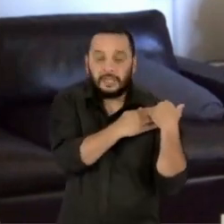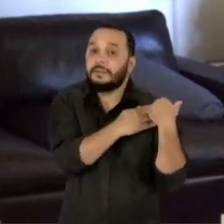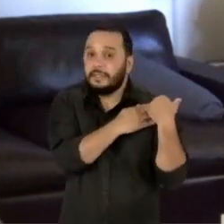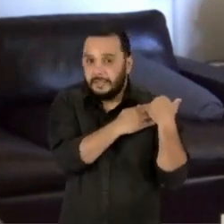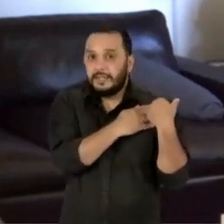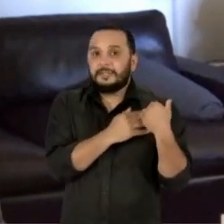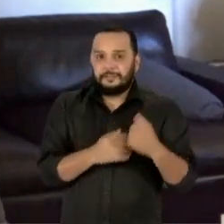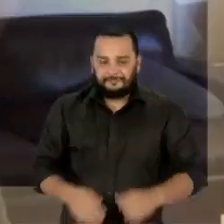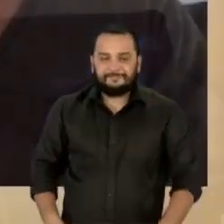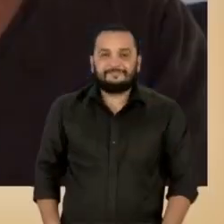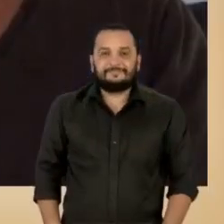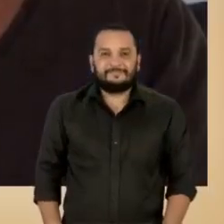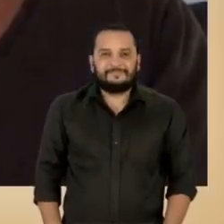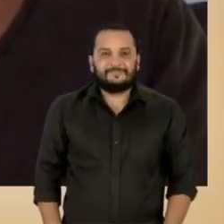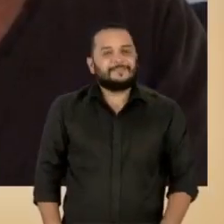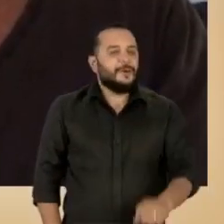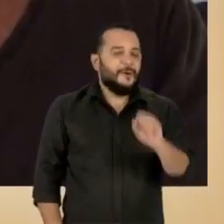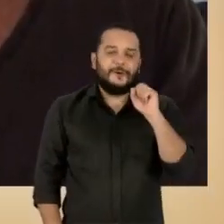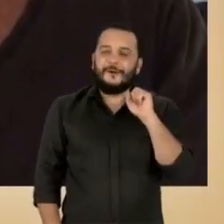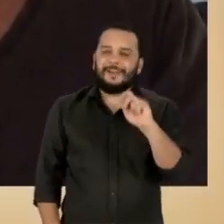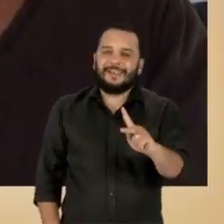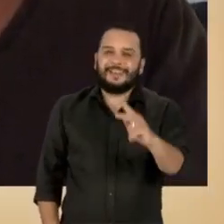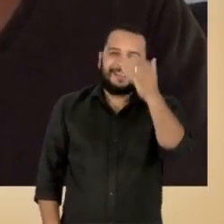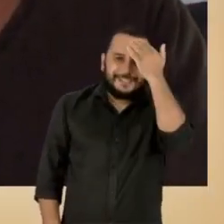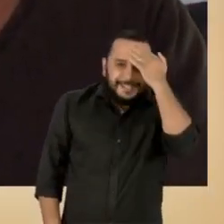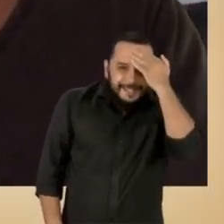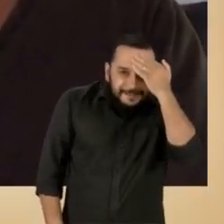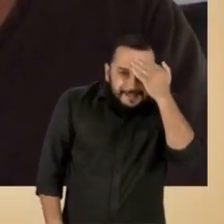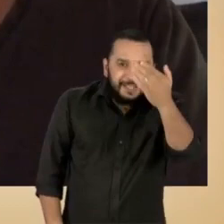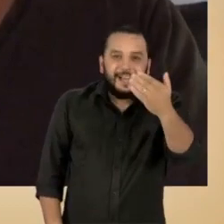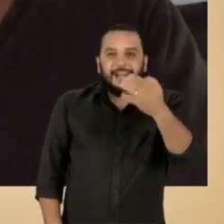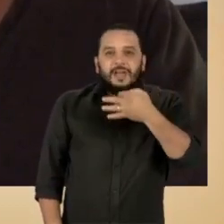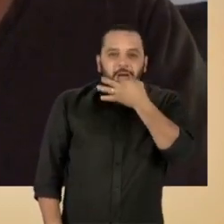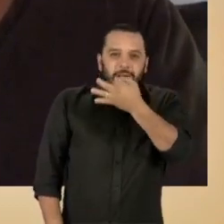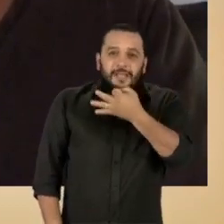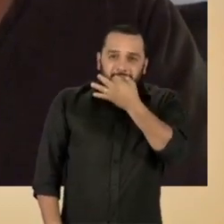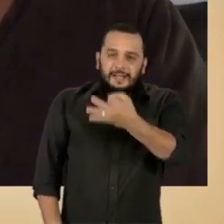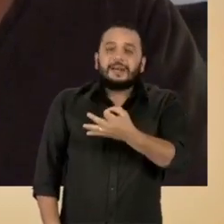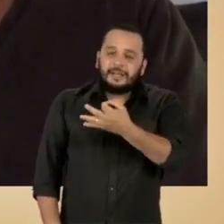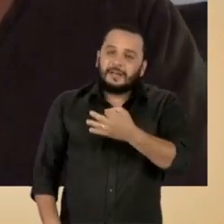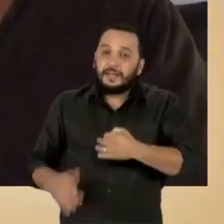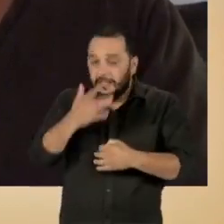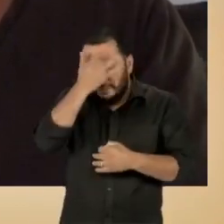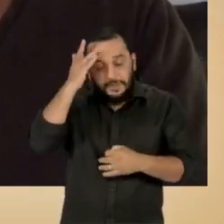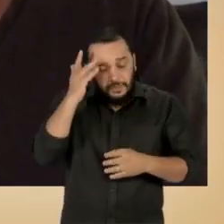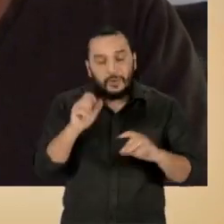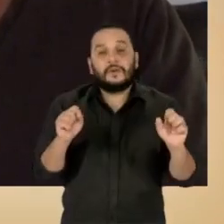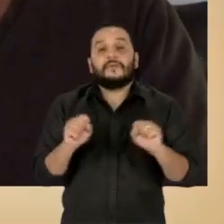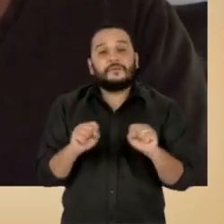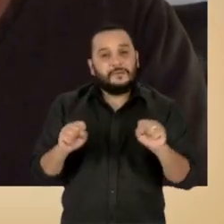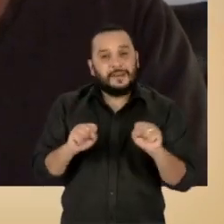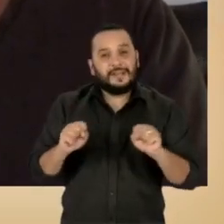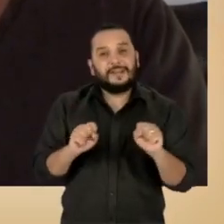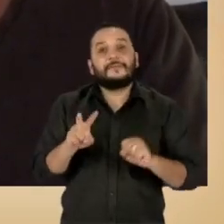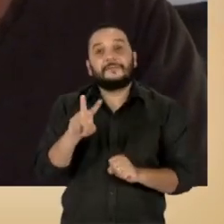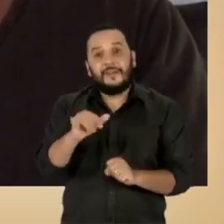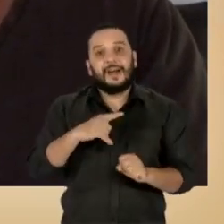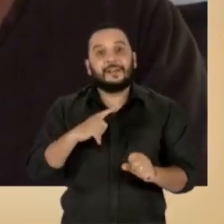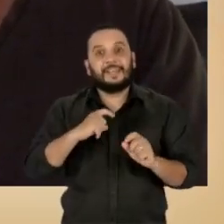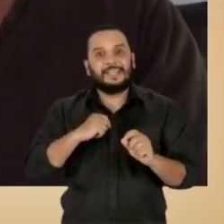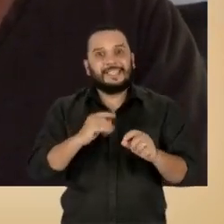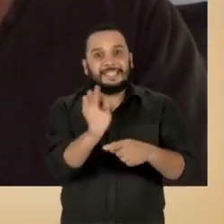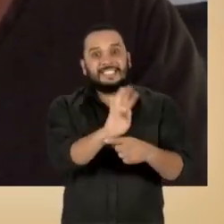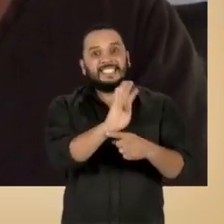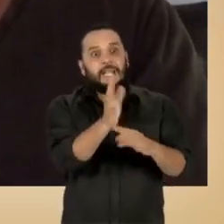filme. Ok, Vladimir, obrigada pela participação e com certeza os fãs da história vão fazer fila agora nos